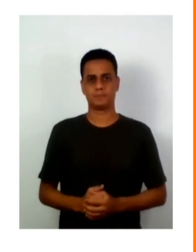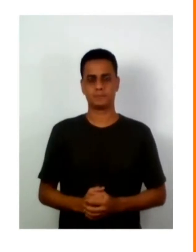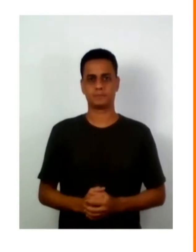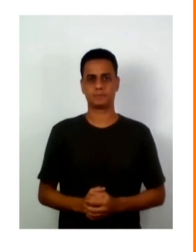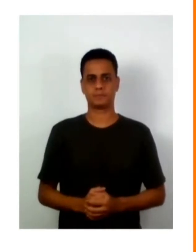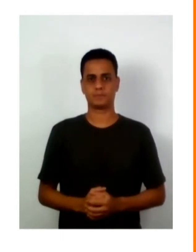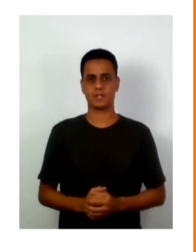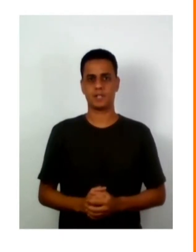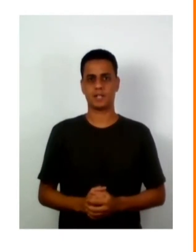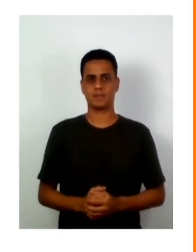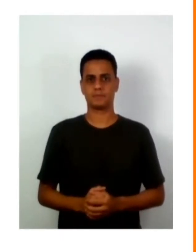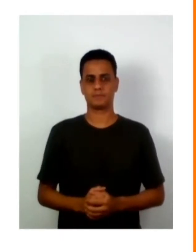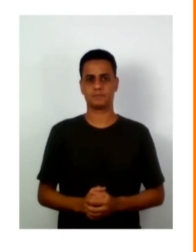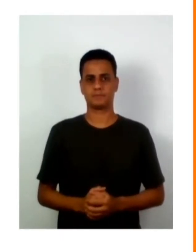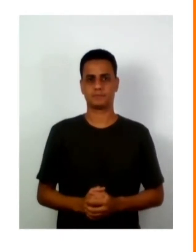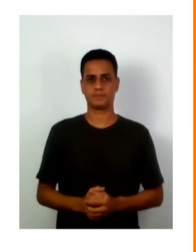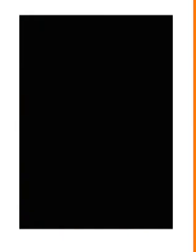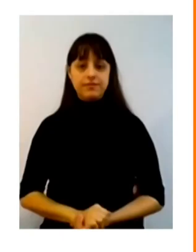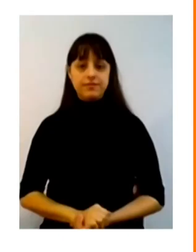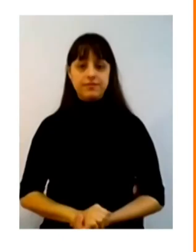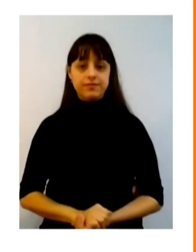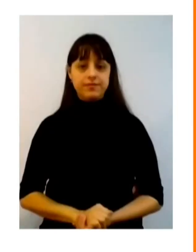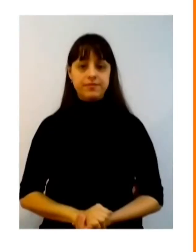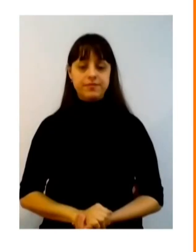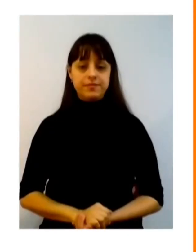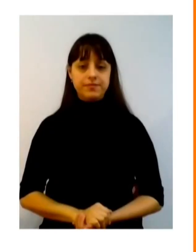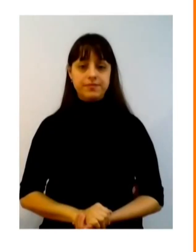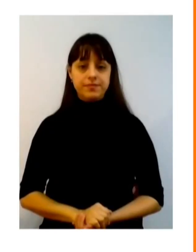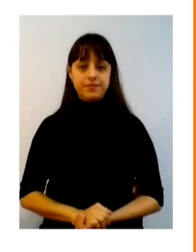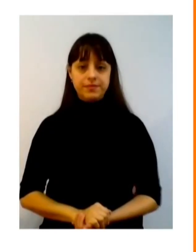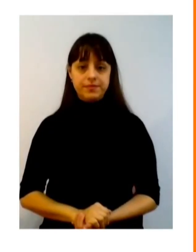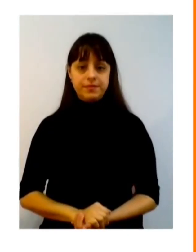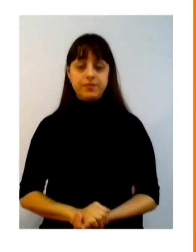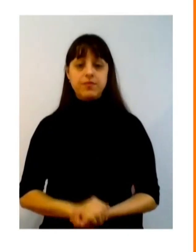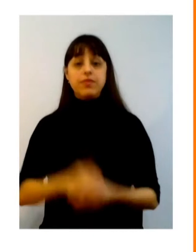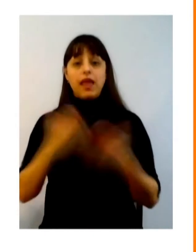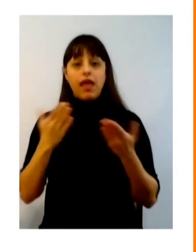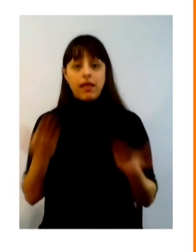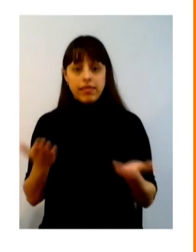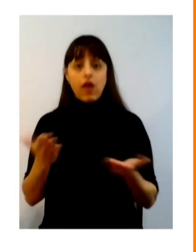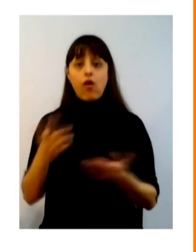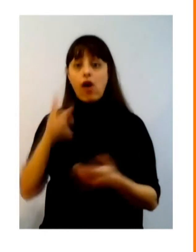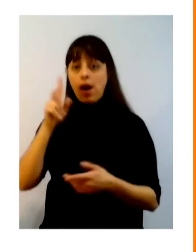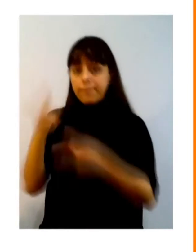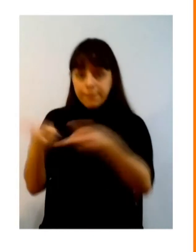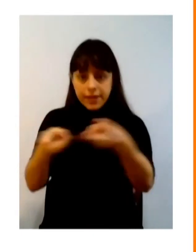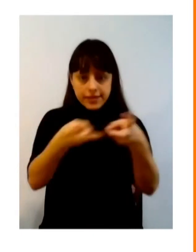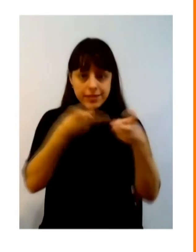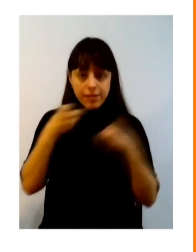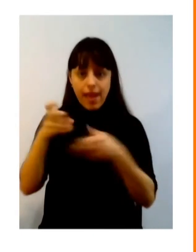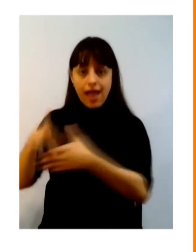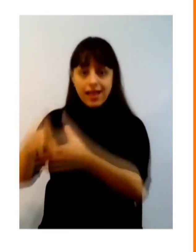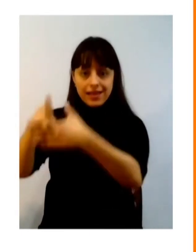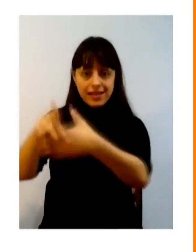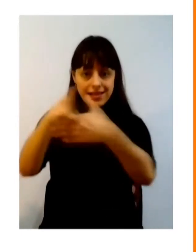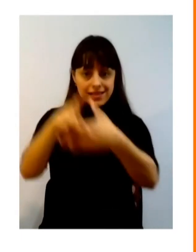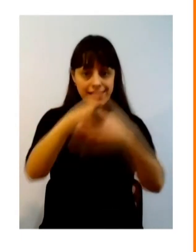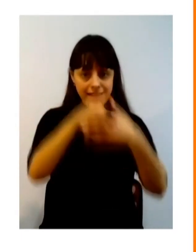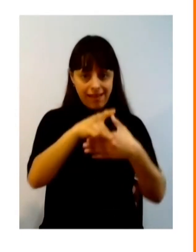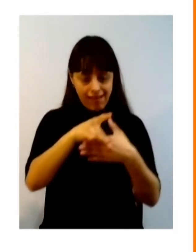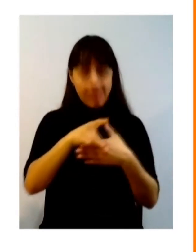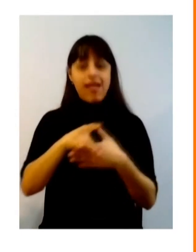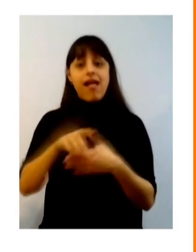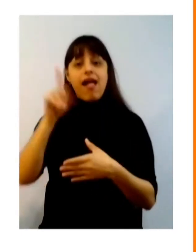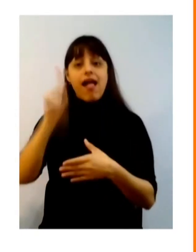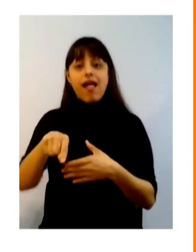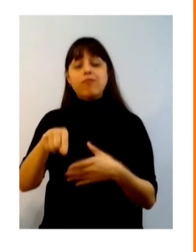e, além disso, como conseguir que essa liderança seja eficaz? Porque isso, afinal, é parte da aposta. E aí, alguns dos